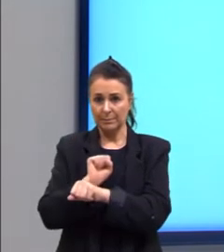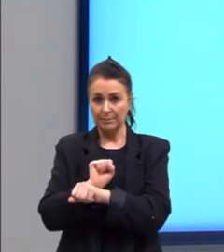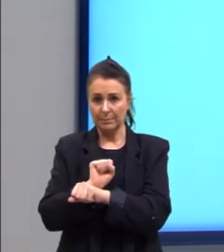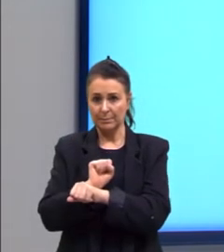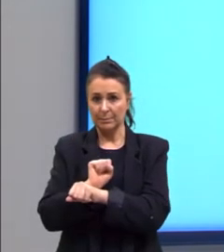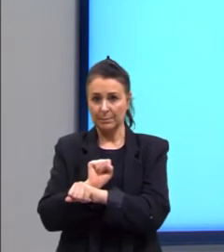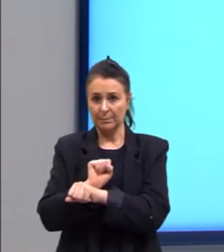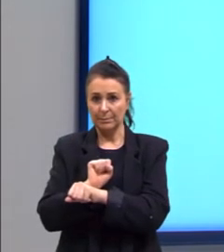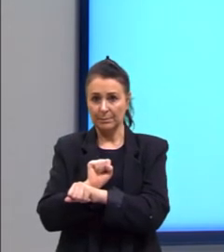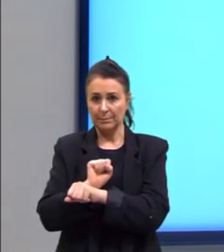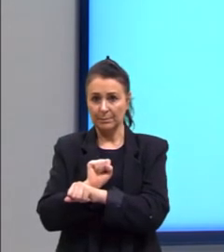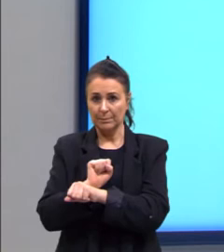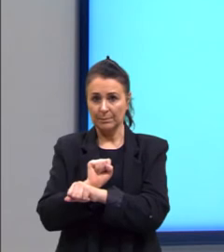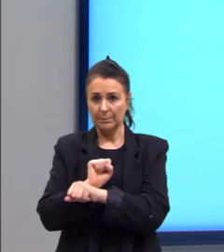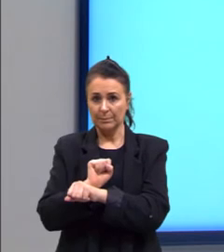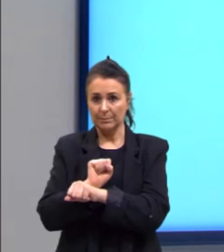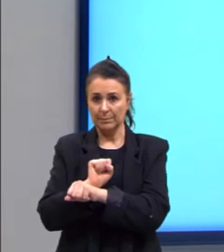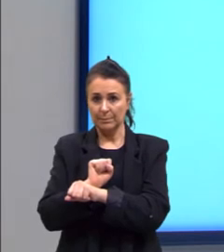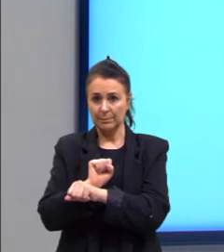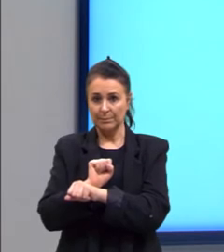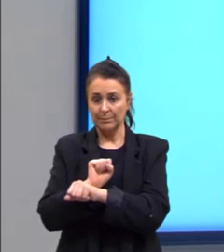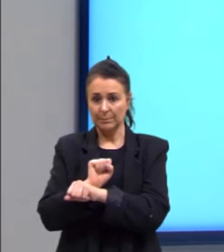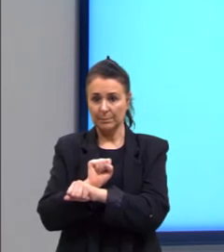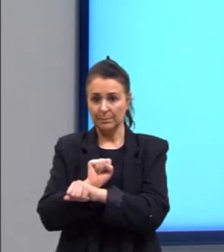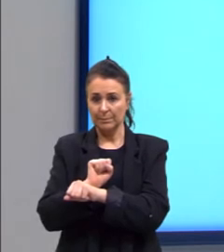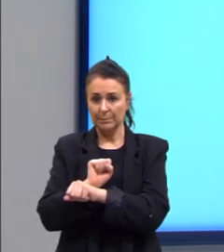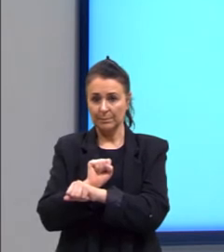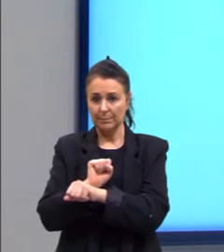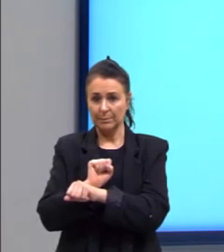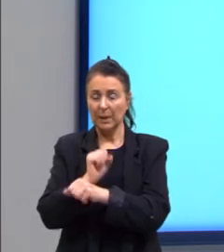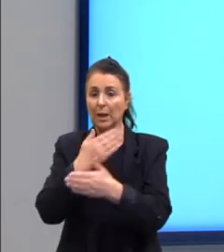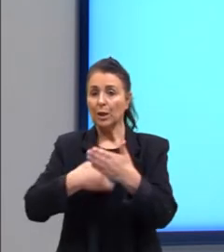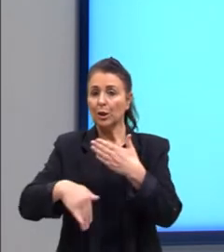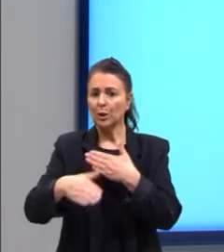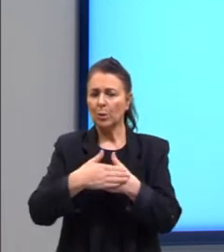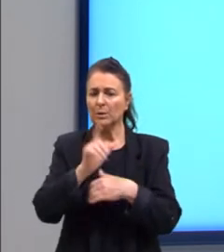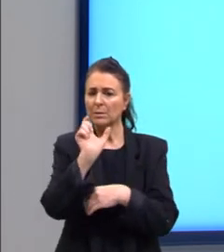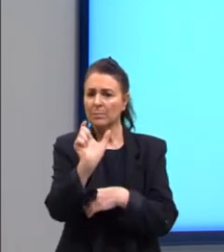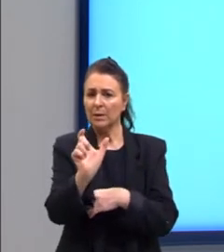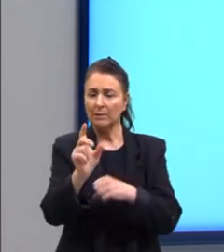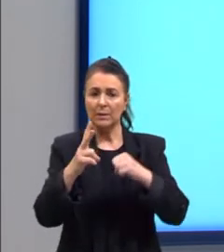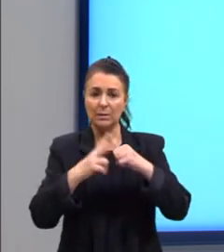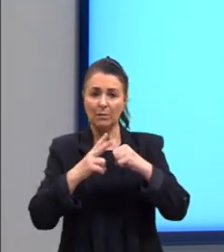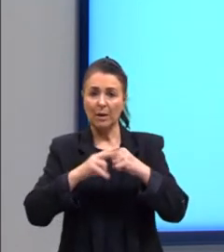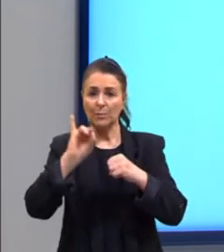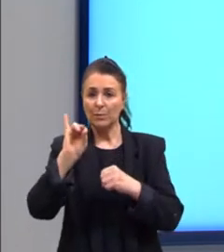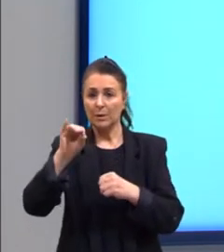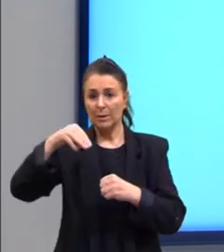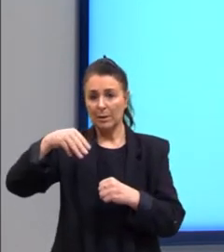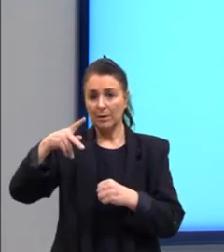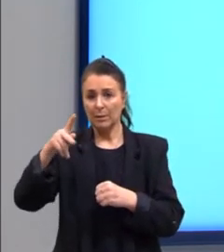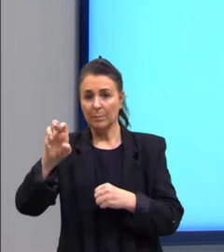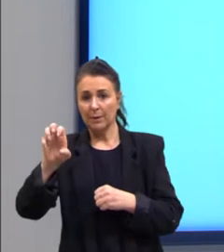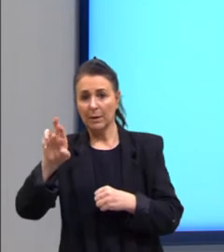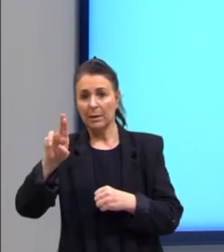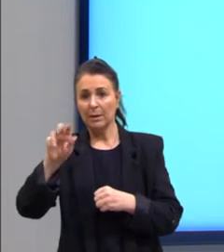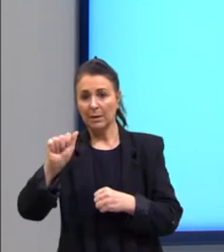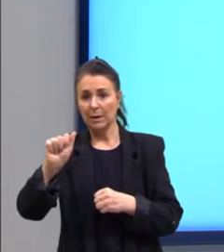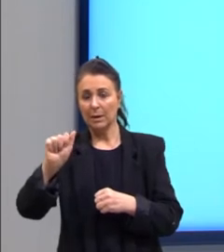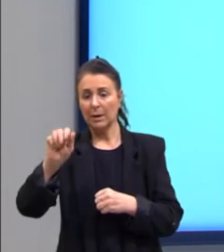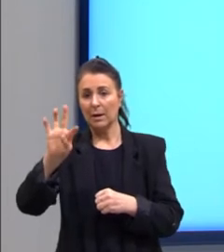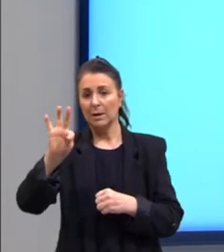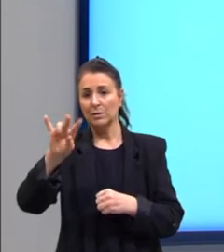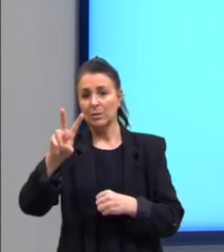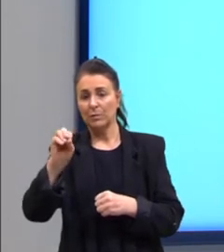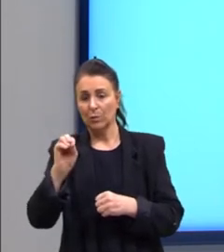Echemos-lhe. Todas essas palavras são verbos no imperativo, tentando persuadir.